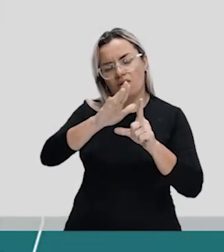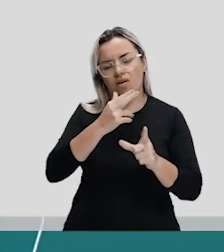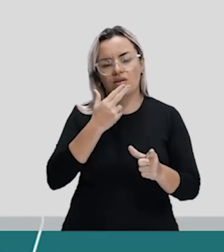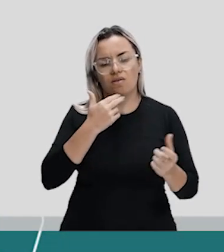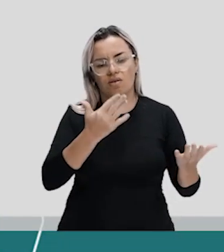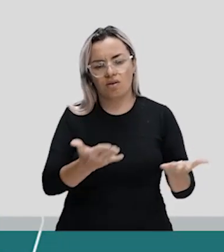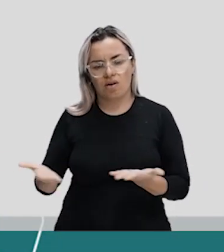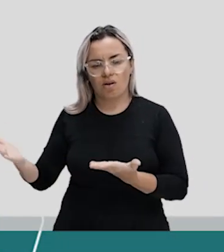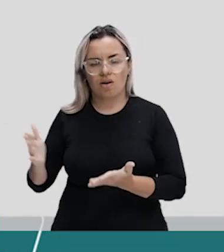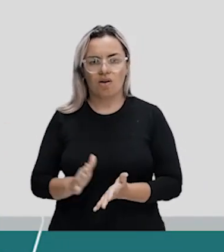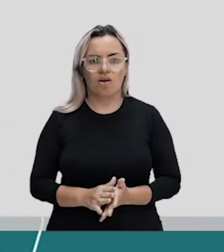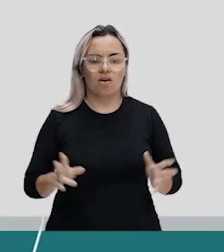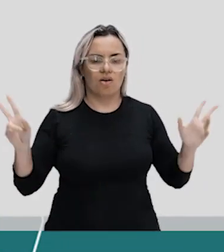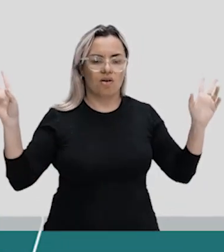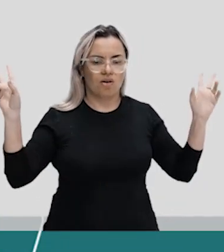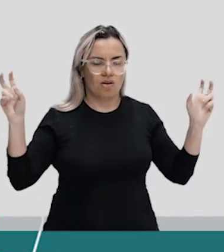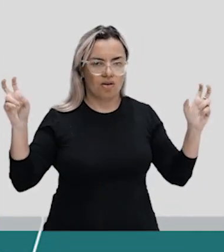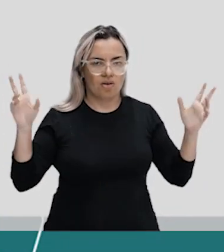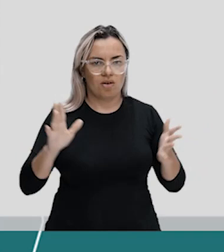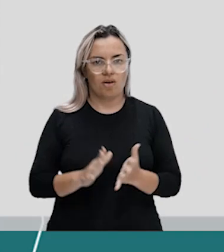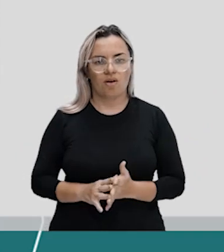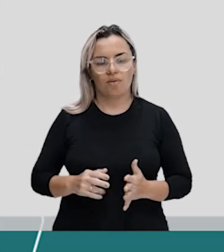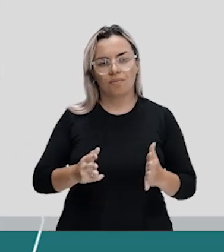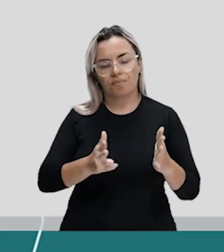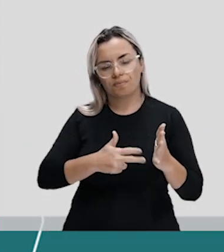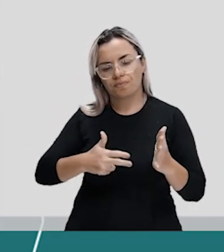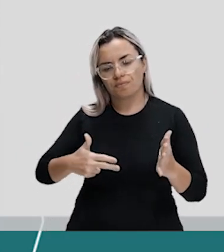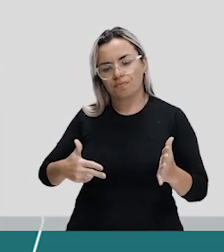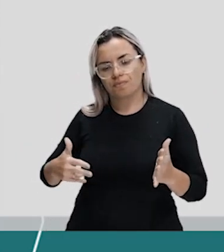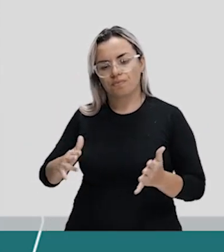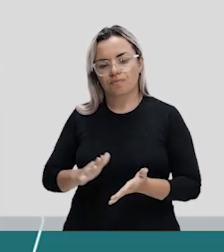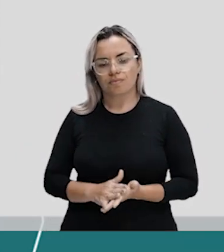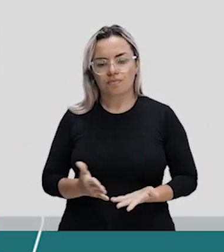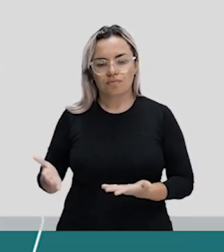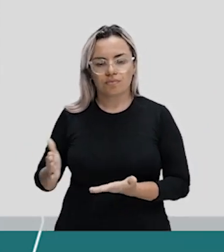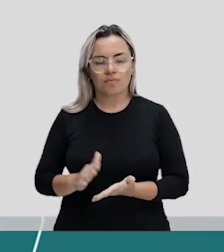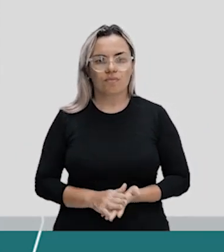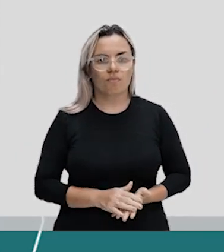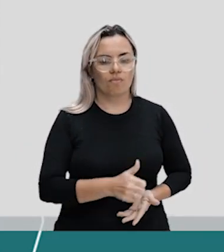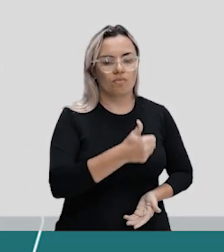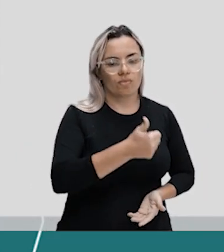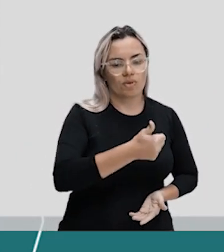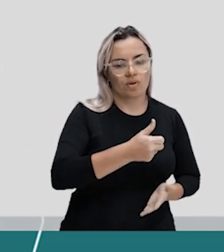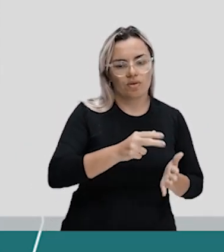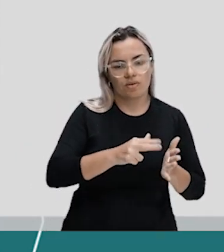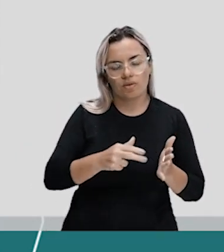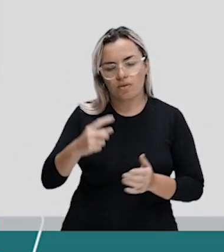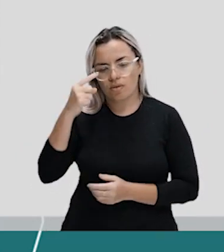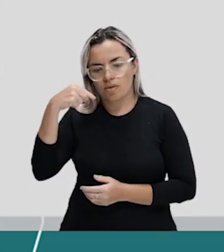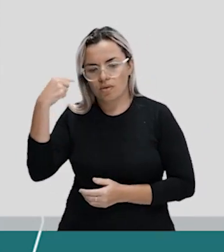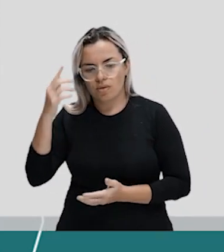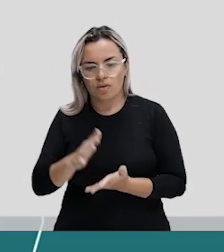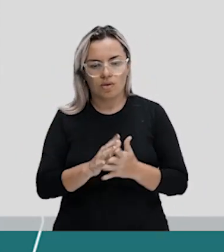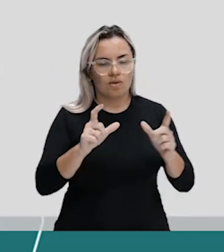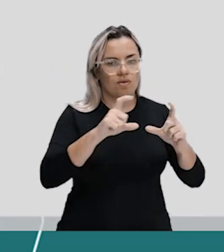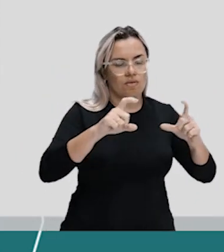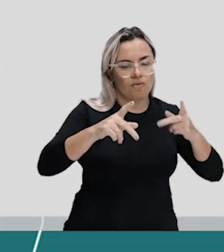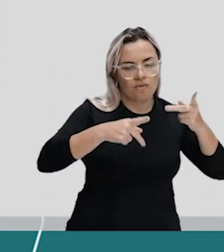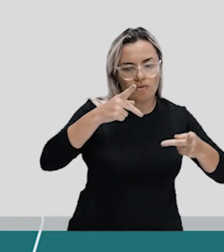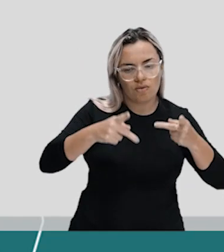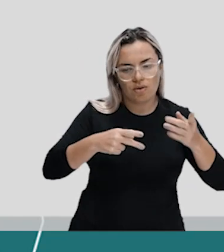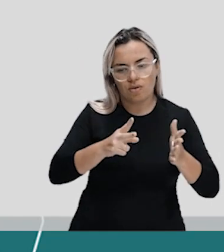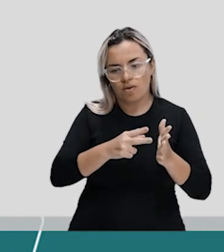sobre vocabulário. Pois é, vocabulário em espanhol, expressões do vocabulário em espanhol,